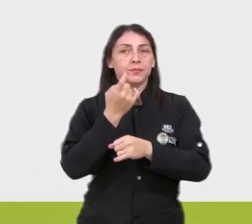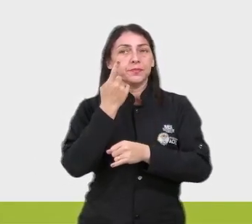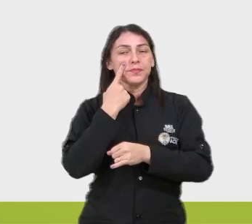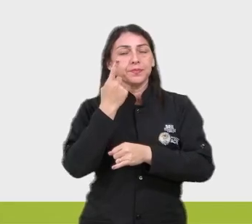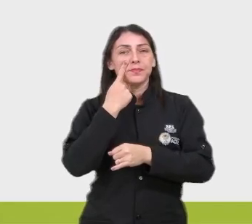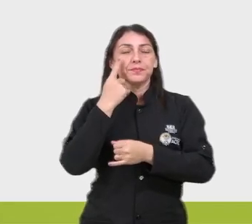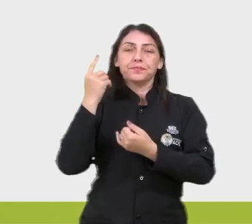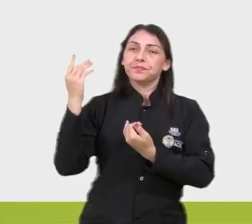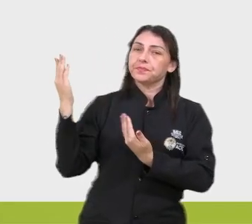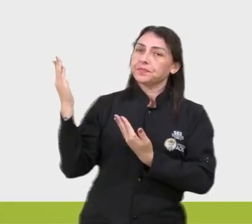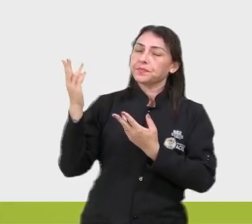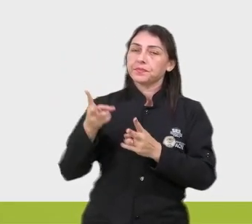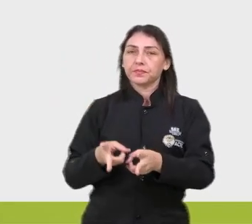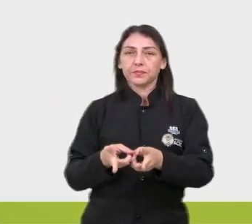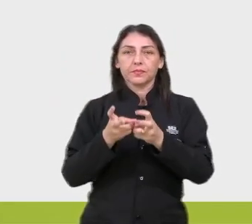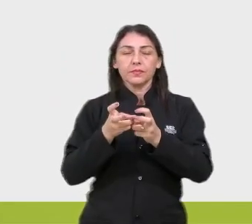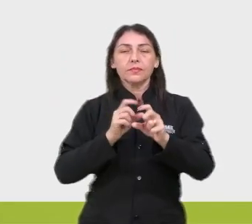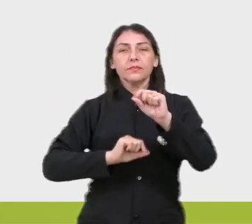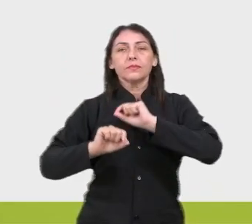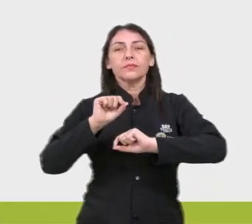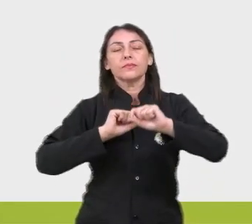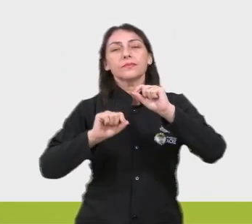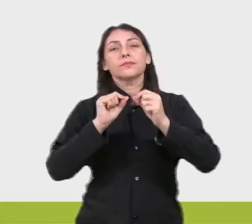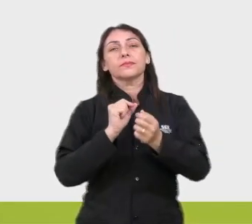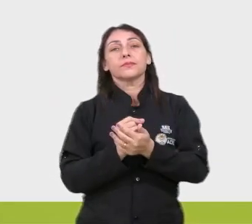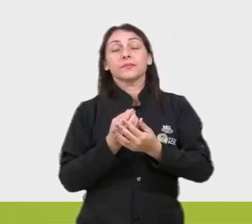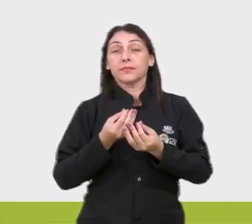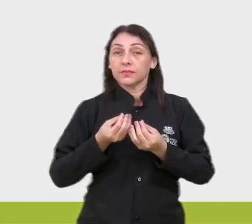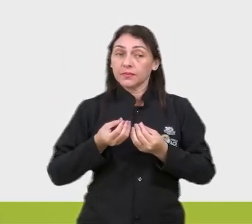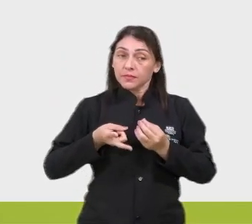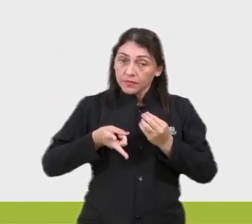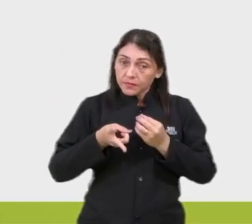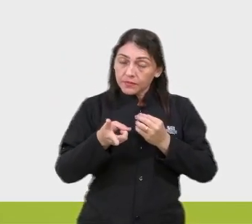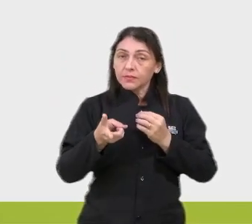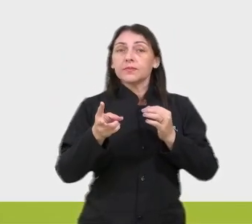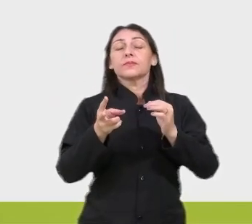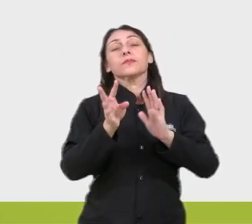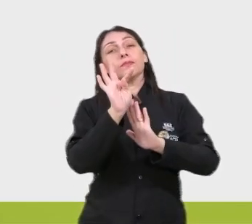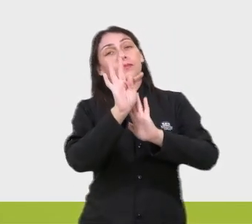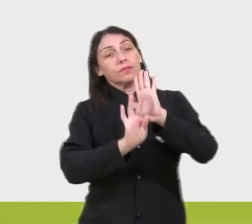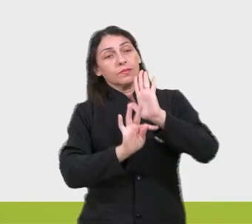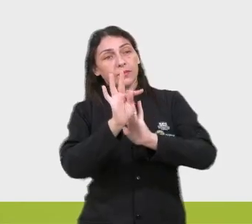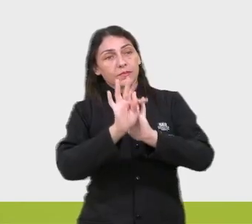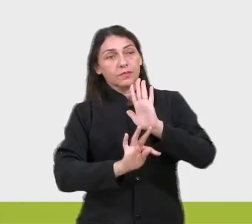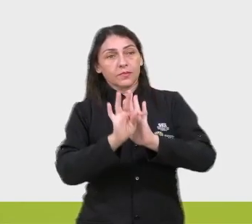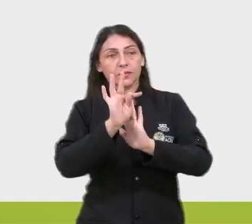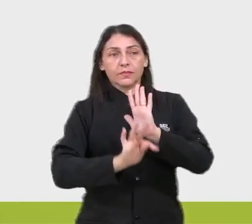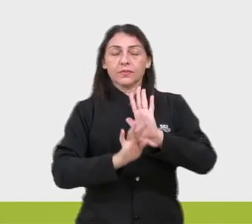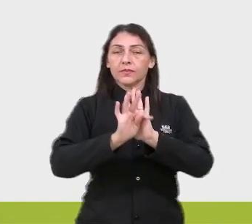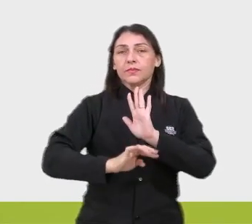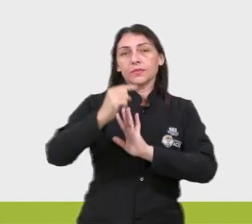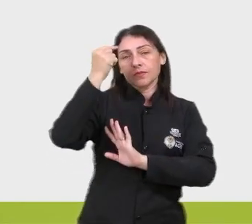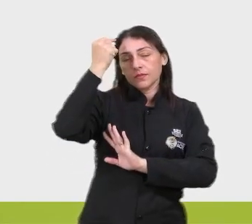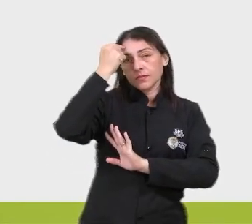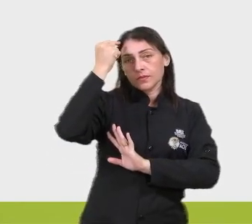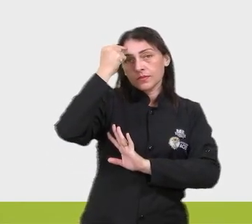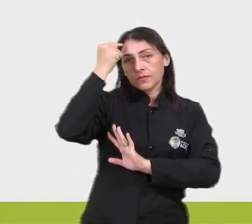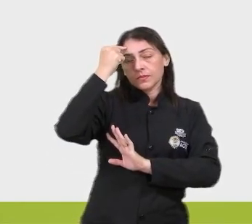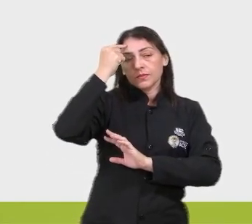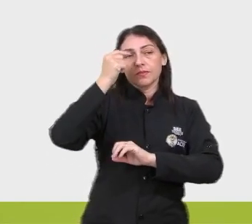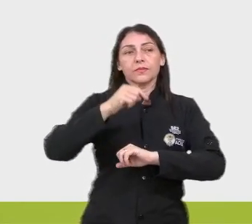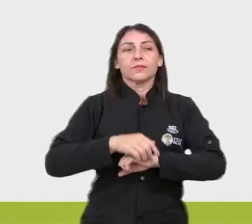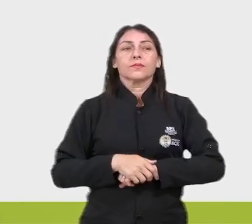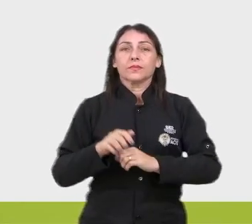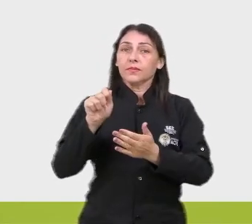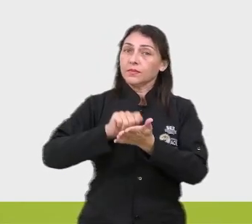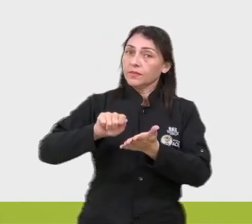aqui, percebe-se que ele deu continuidade ao raciocínio, na verdade, deu continuidade